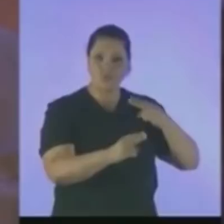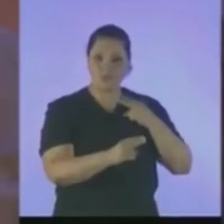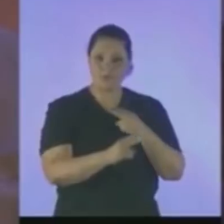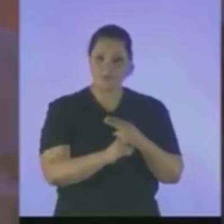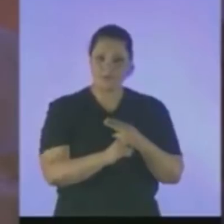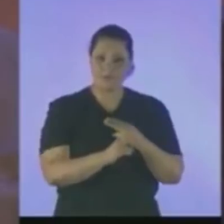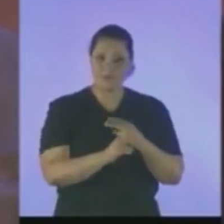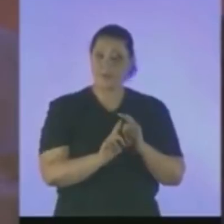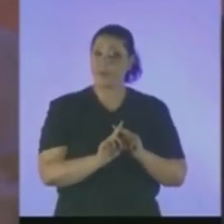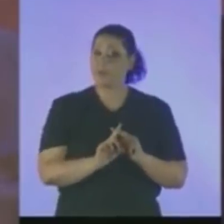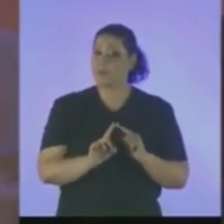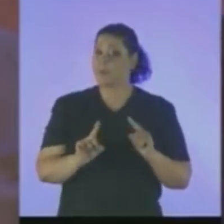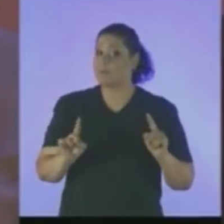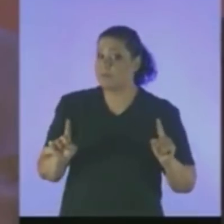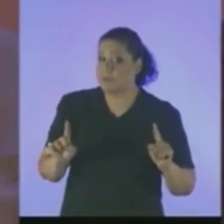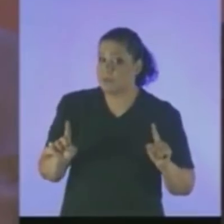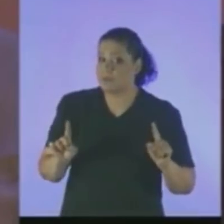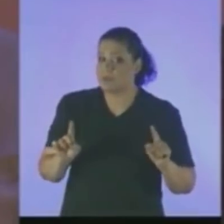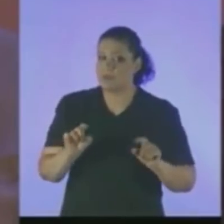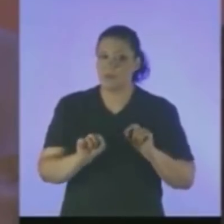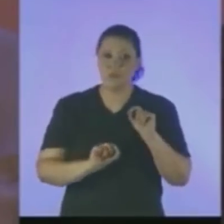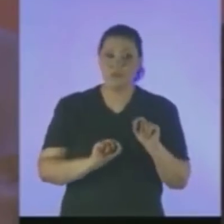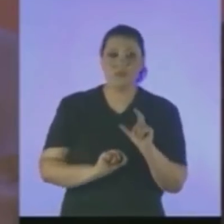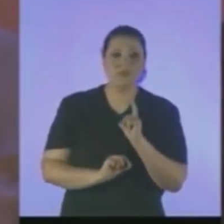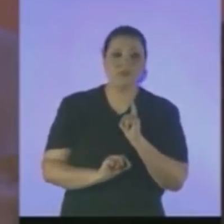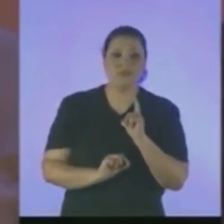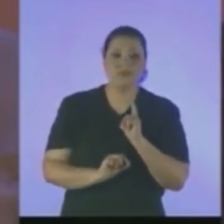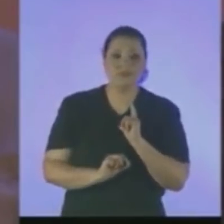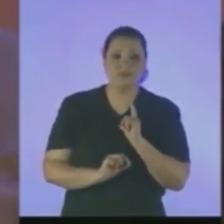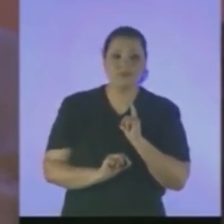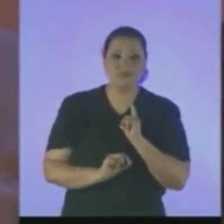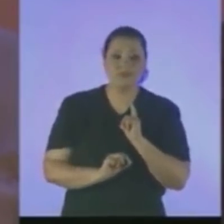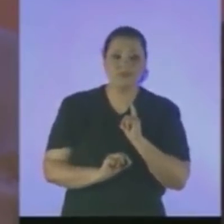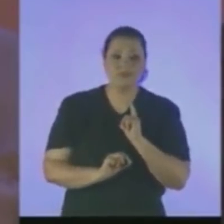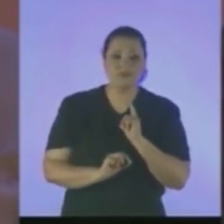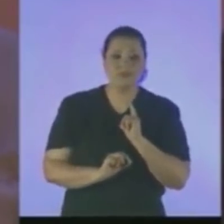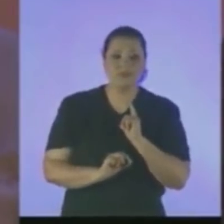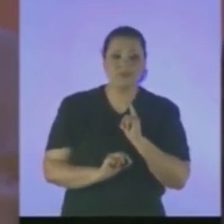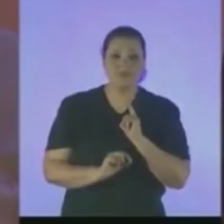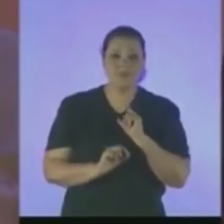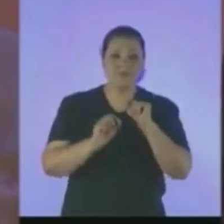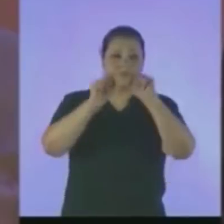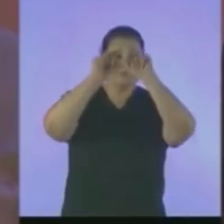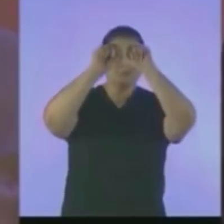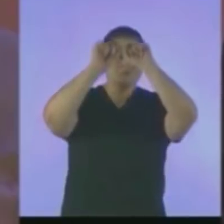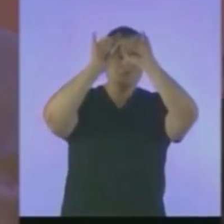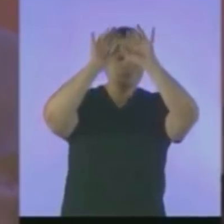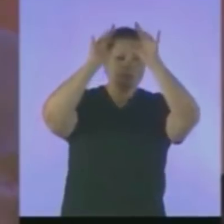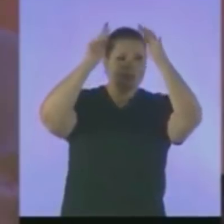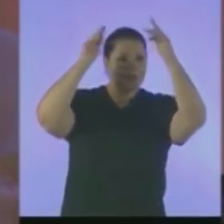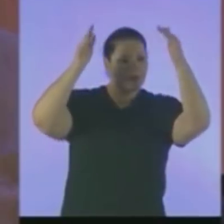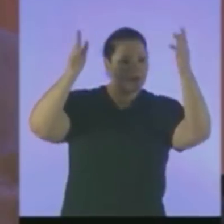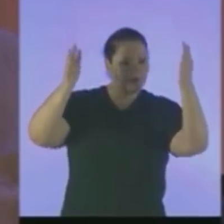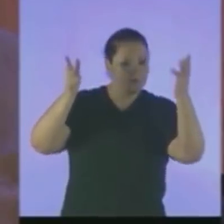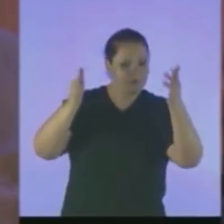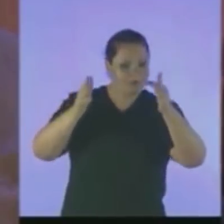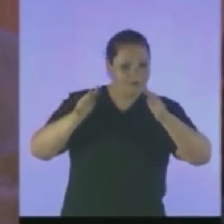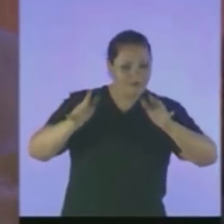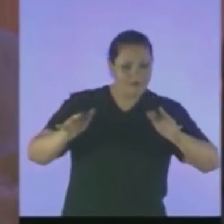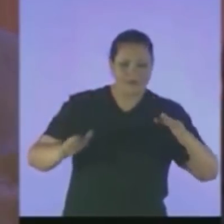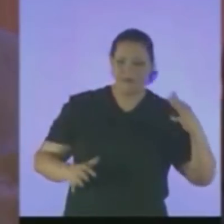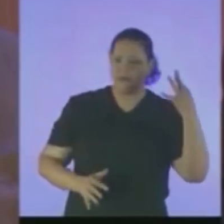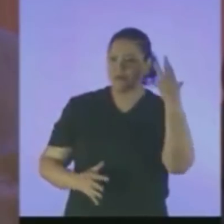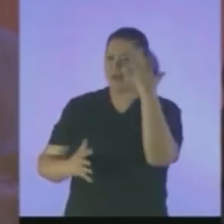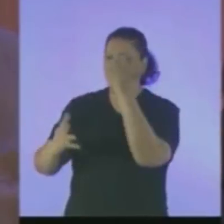entre eles adornados de luzes E de serena beleza